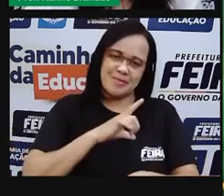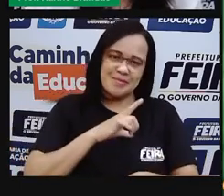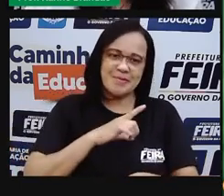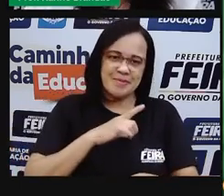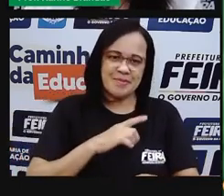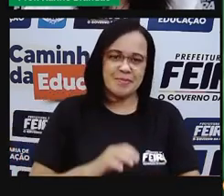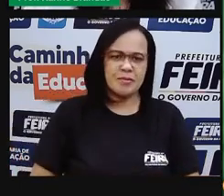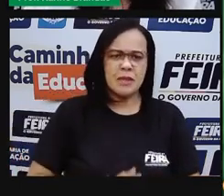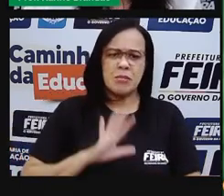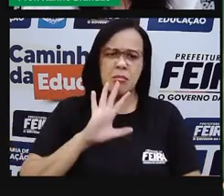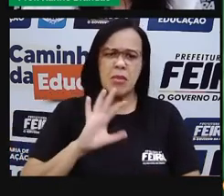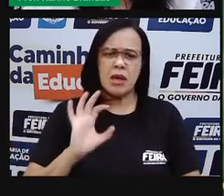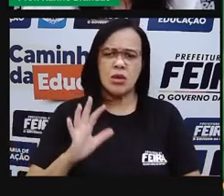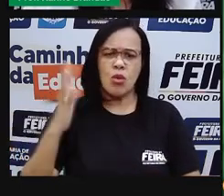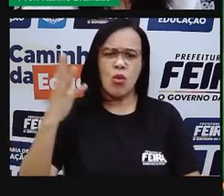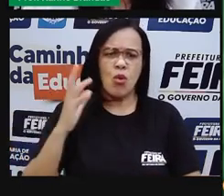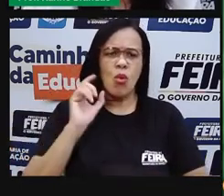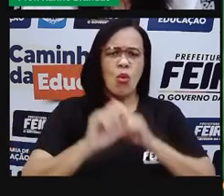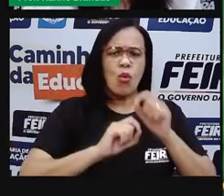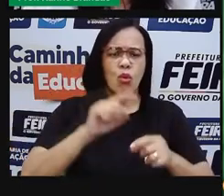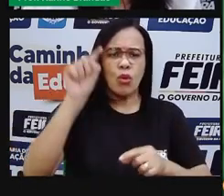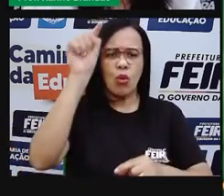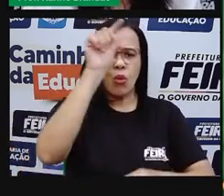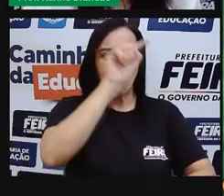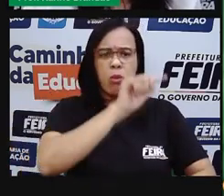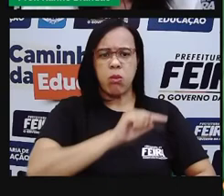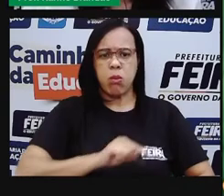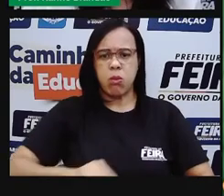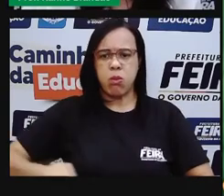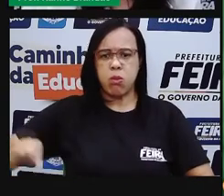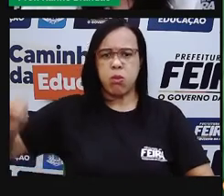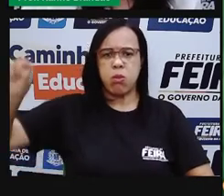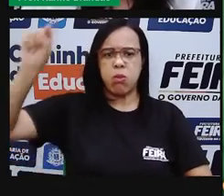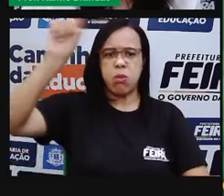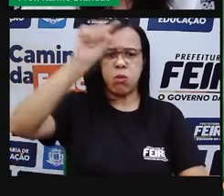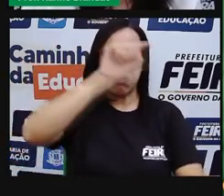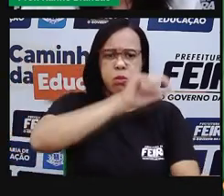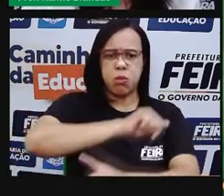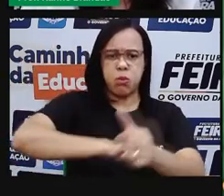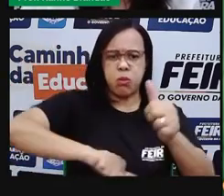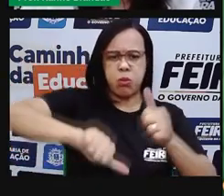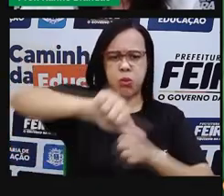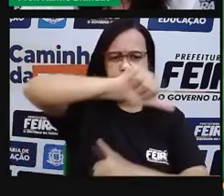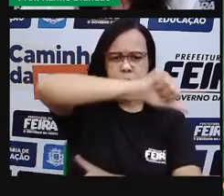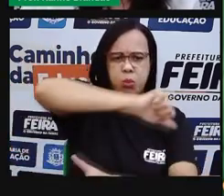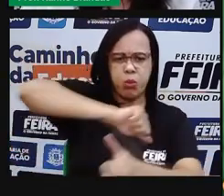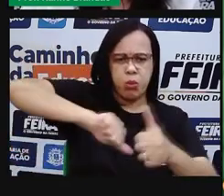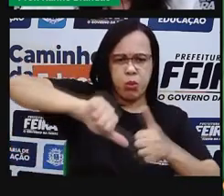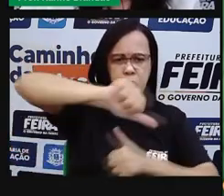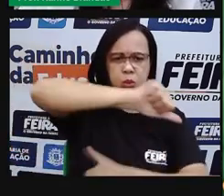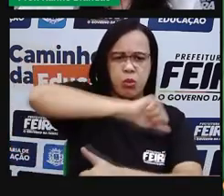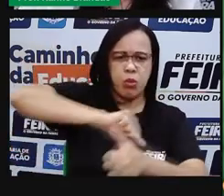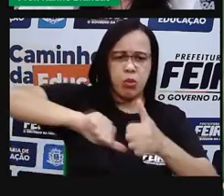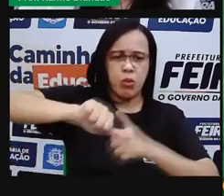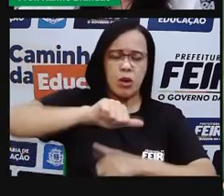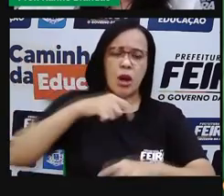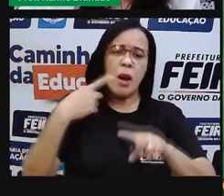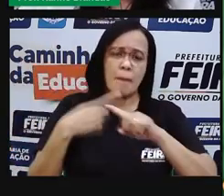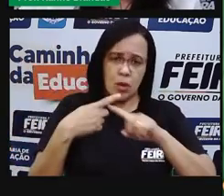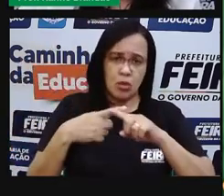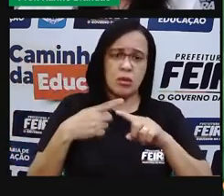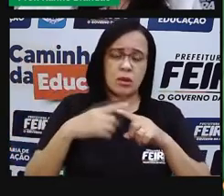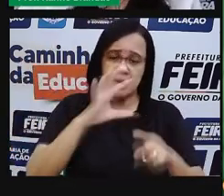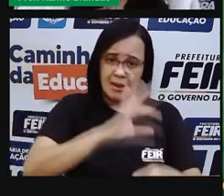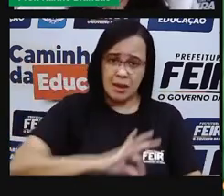Então, o que acontece? O ciclo da água no nosso planeta, o que é chamado ciclo? Porque a gente pode acompanhar, por